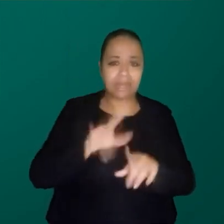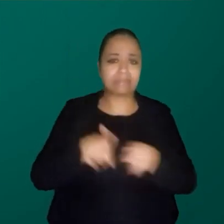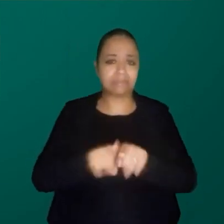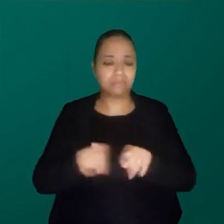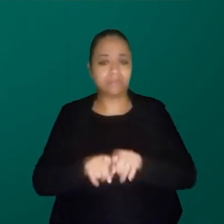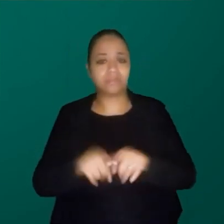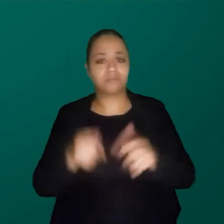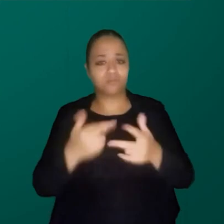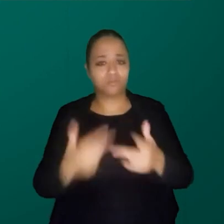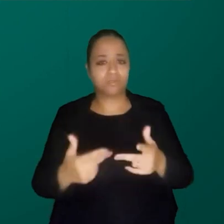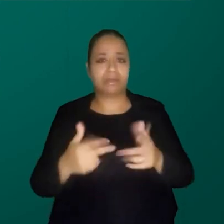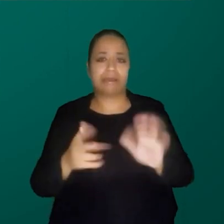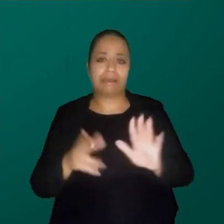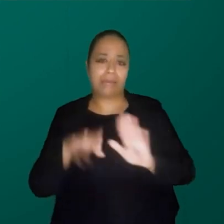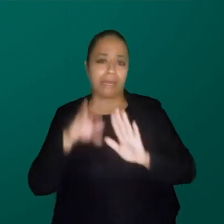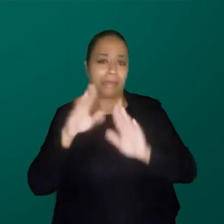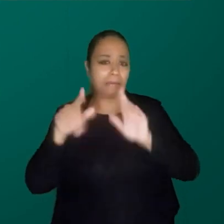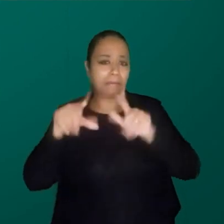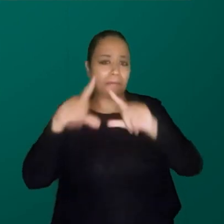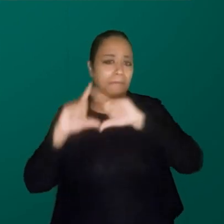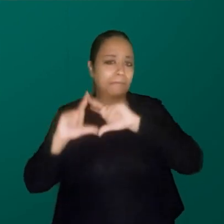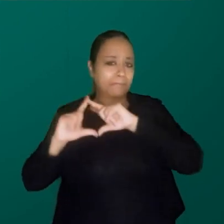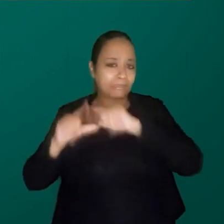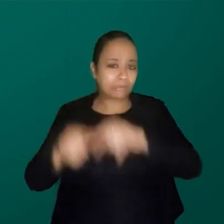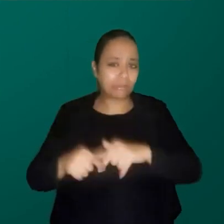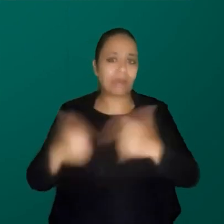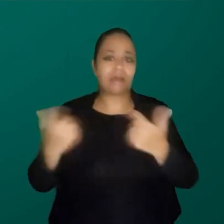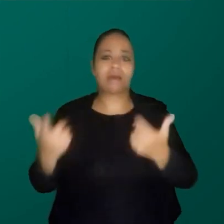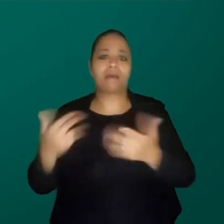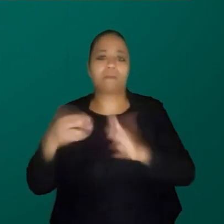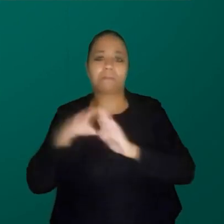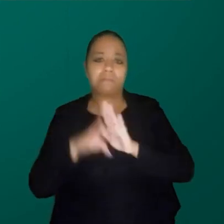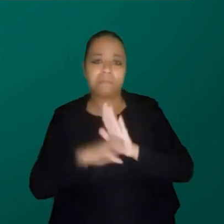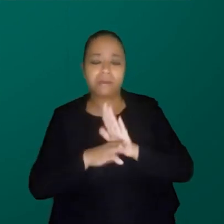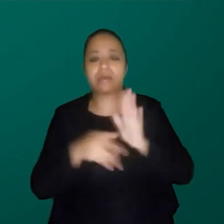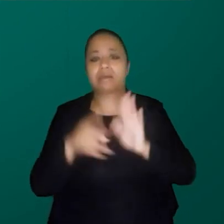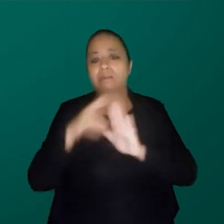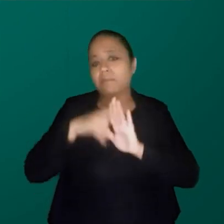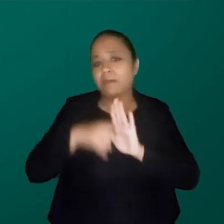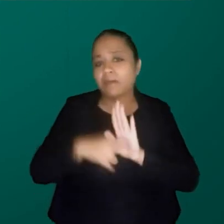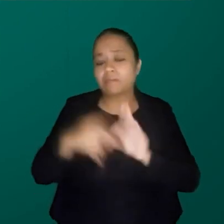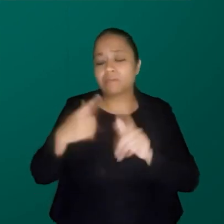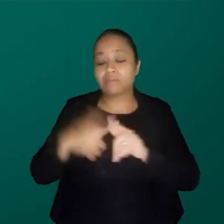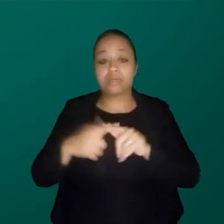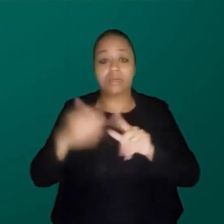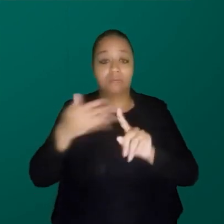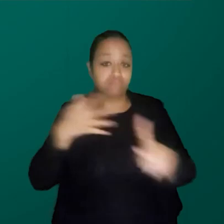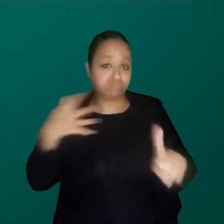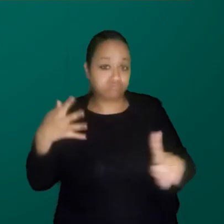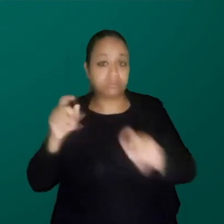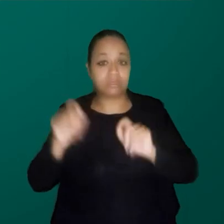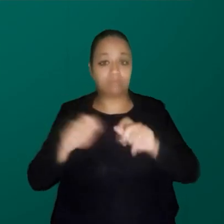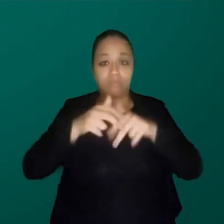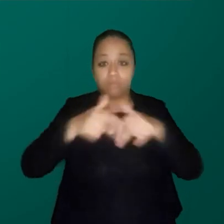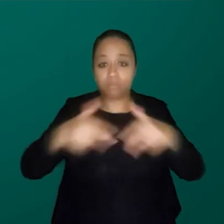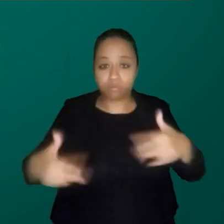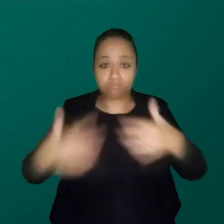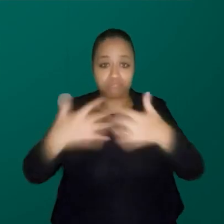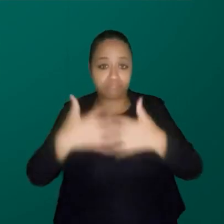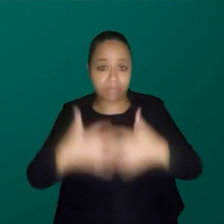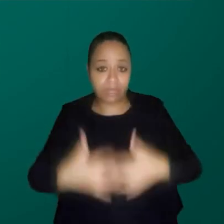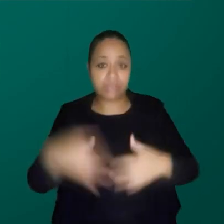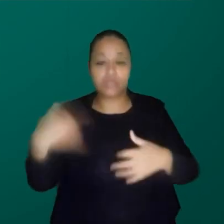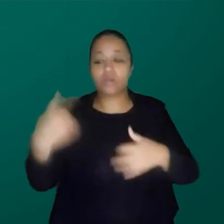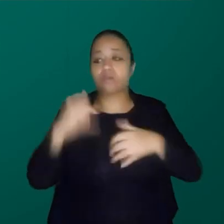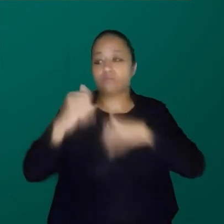normativo e pela fala anterior, que, apesar do nome da menina ser gênero e interseccionalidade, gente tende a falar e